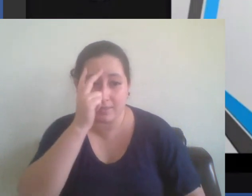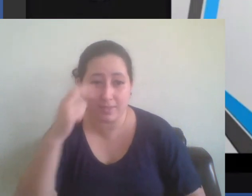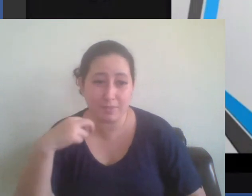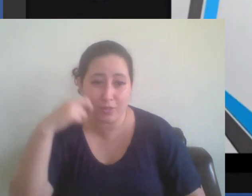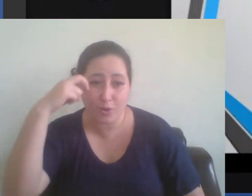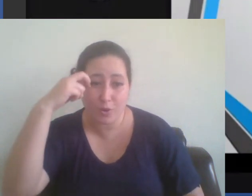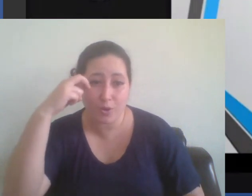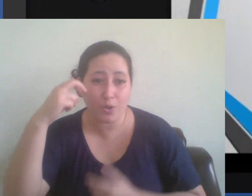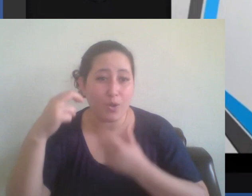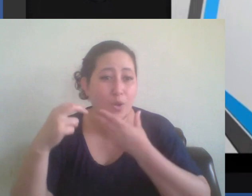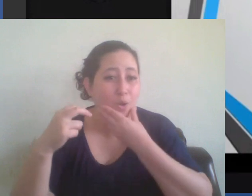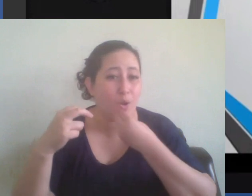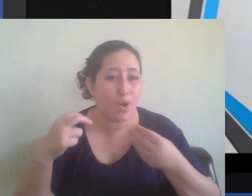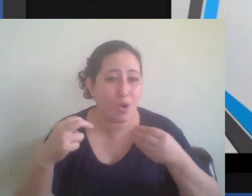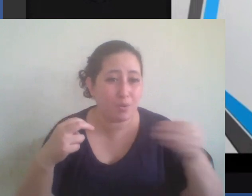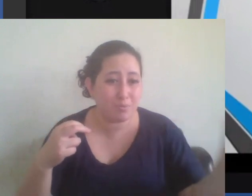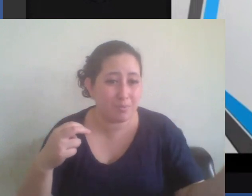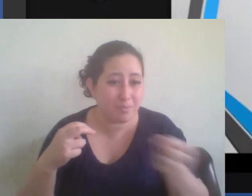homens